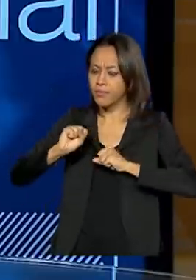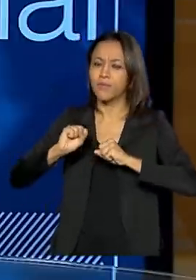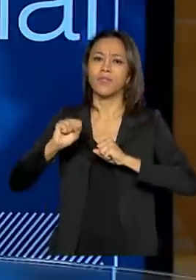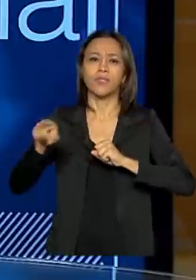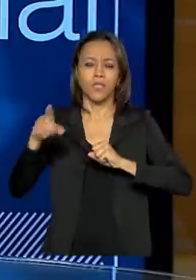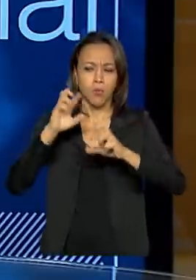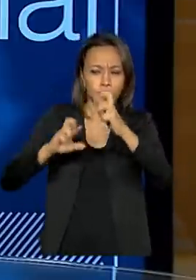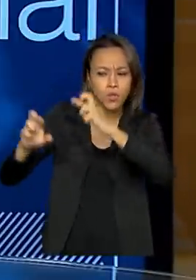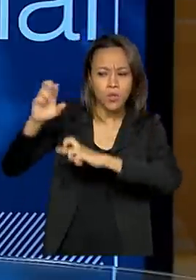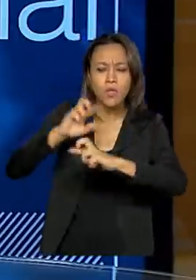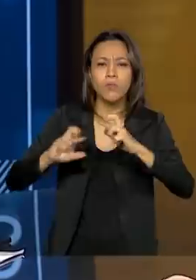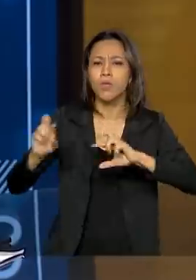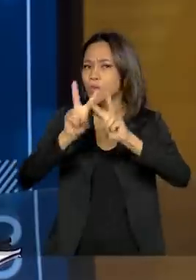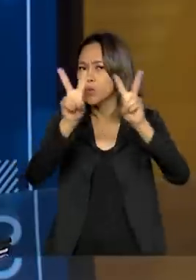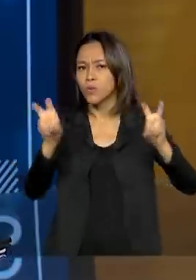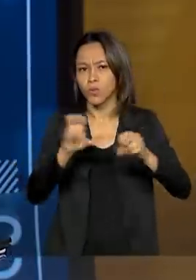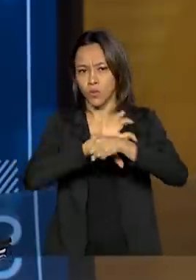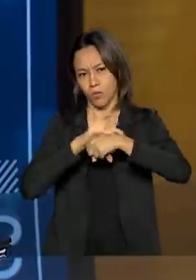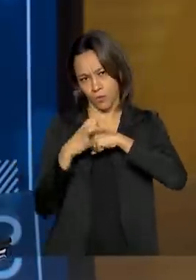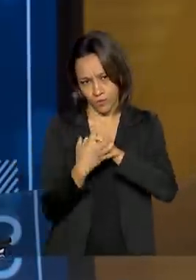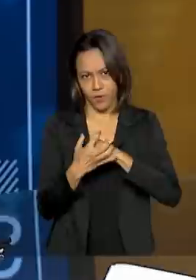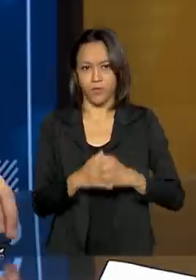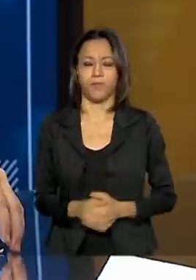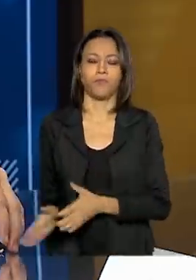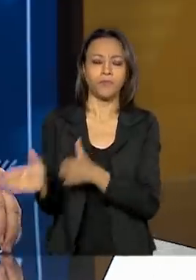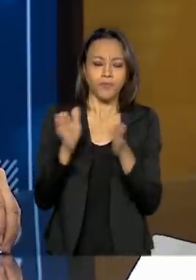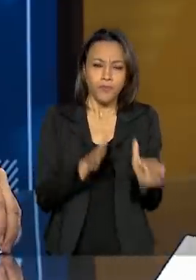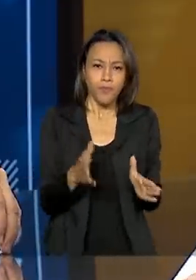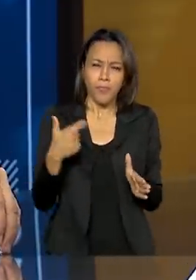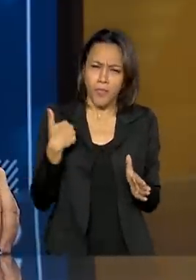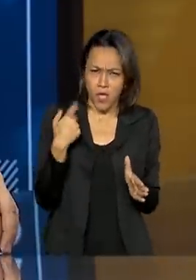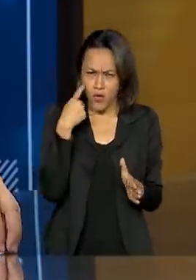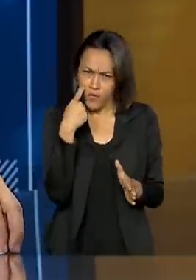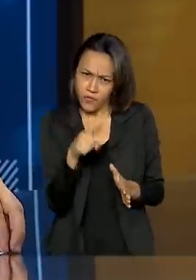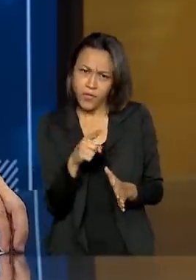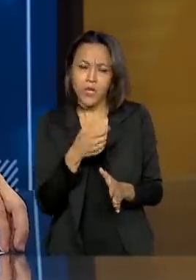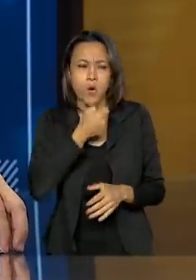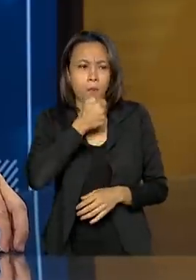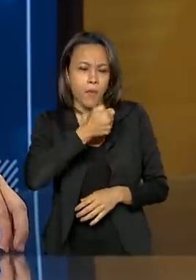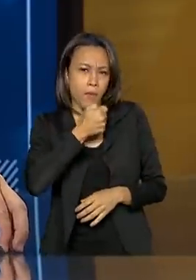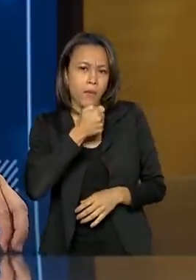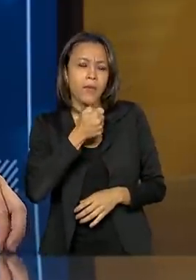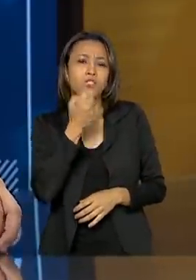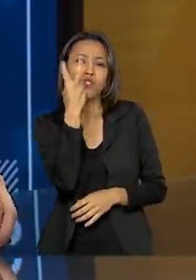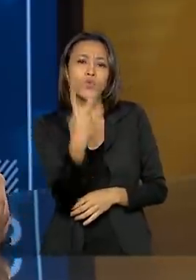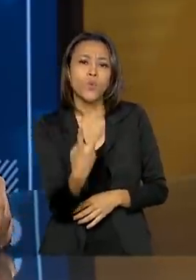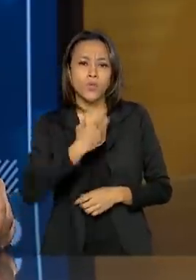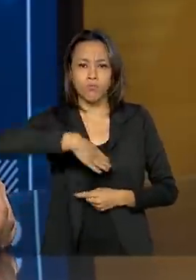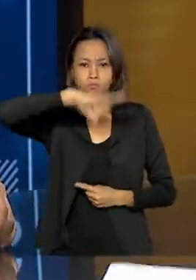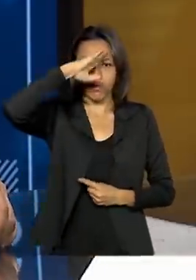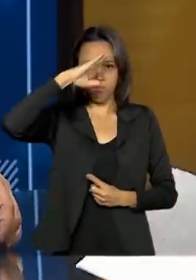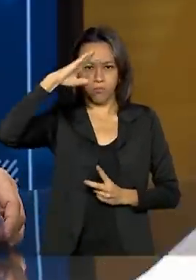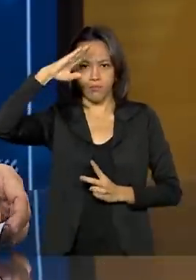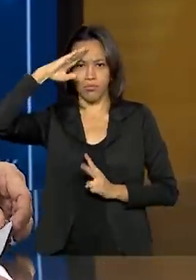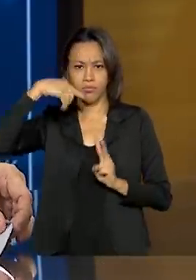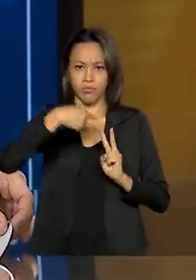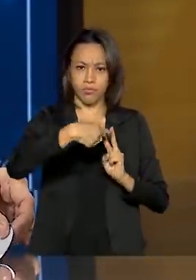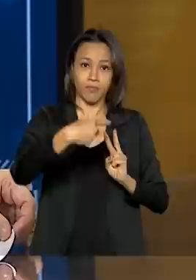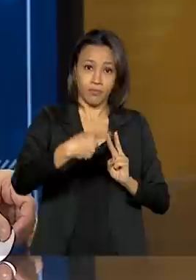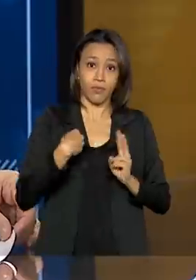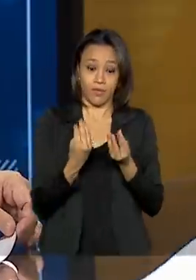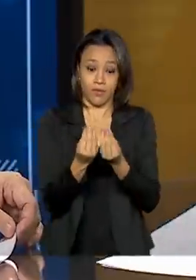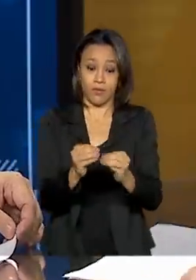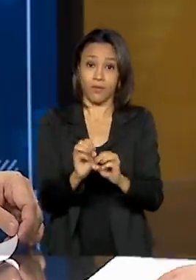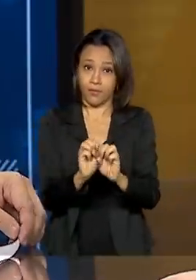monitoramento do covírus. Eu vi um depoimento interessante, na verdade, de duas oficiais das Forças Armadas, na homepage da FUNAI na